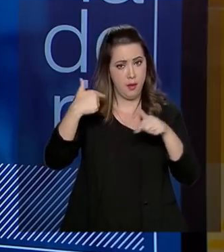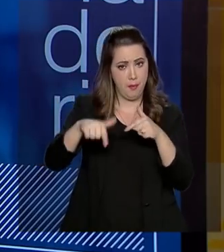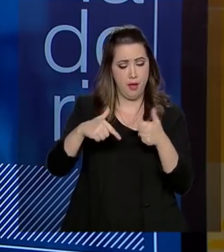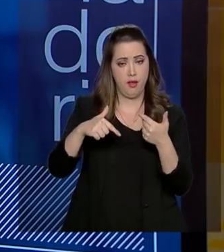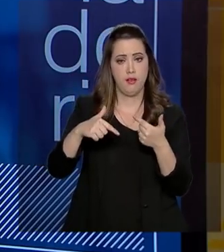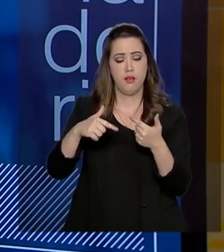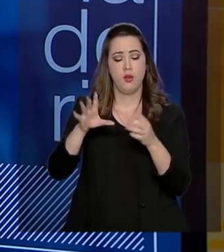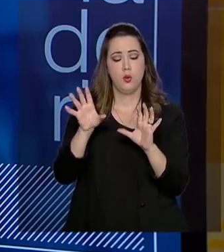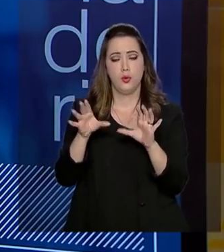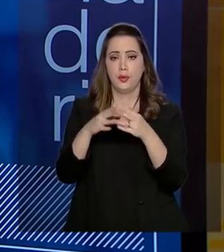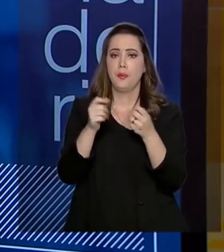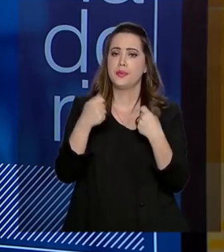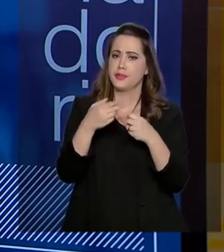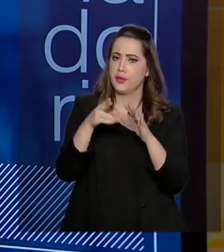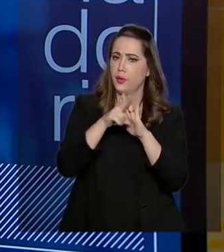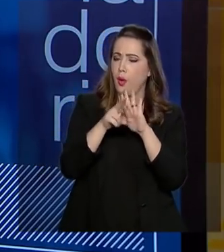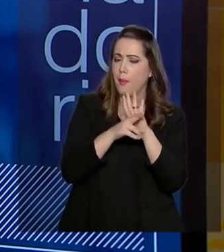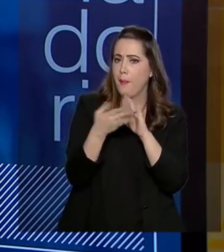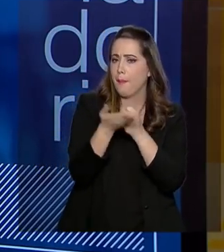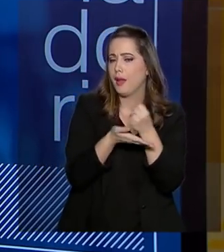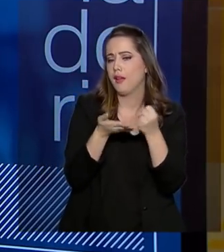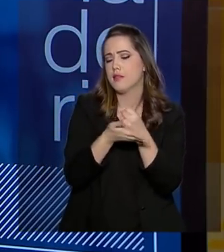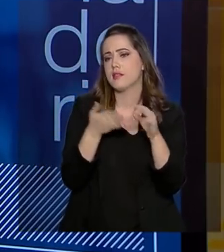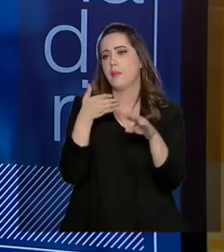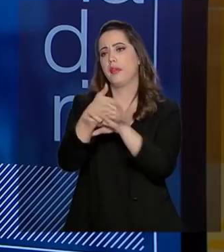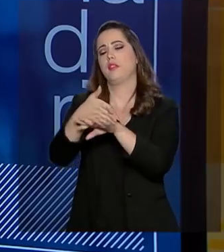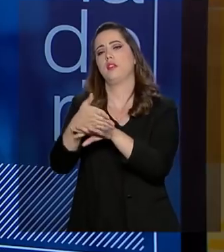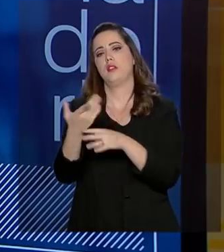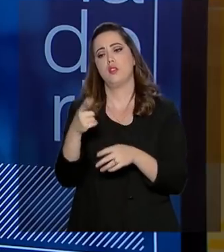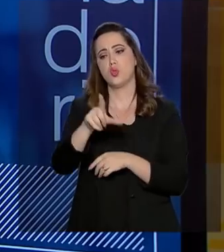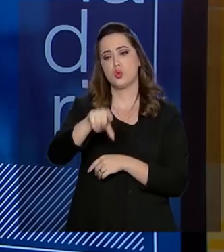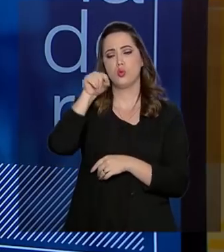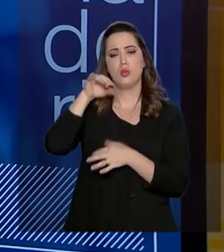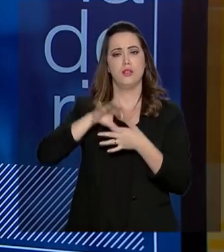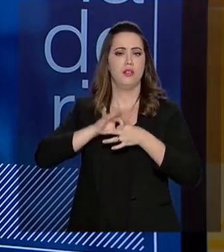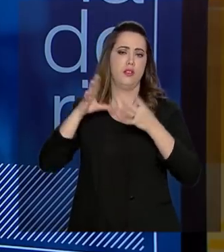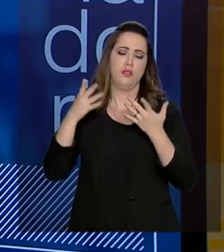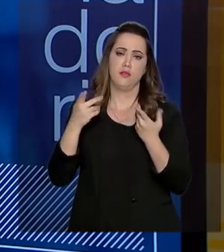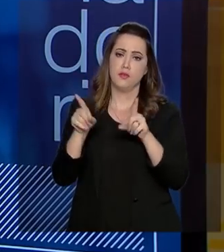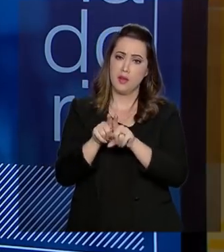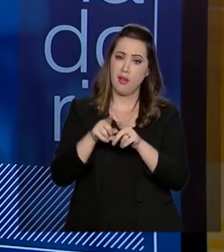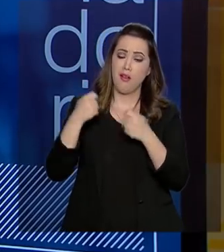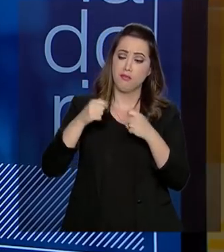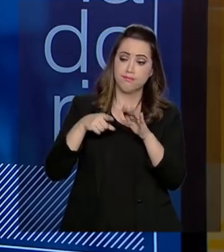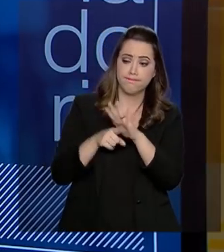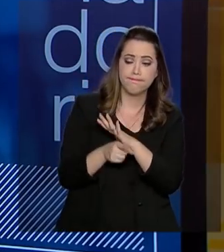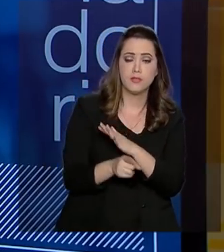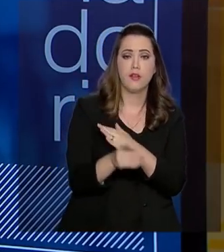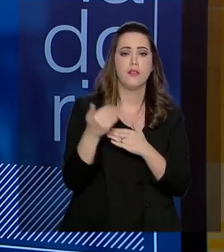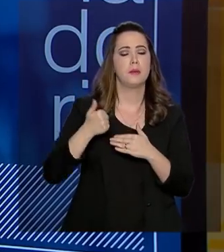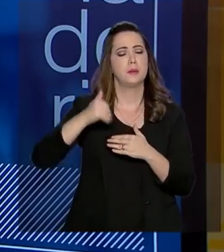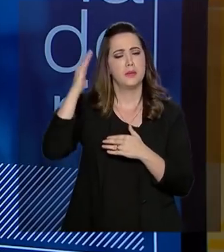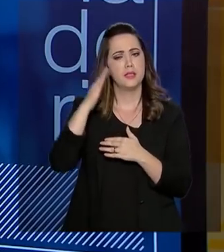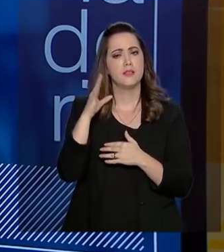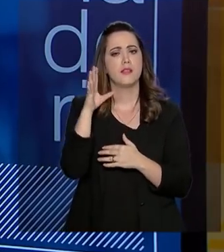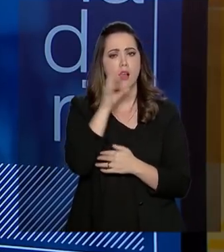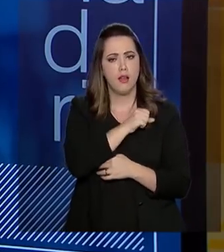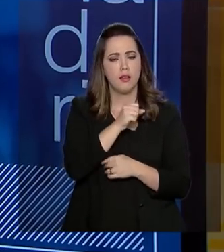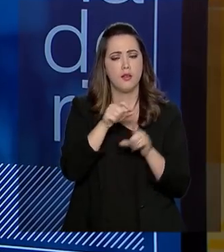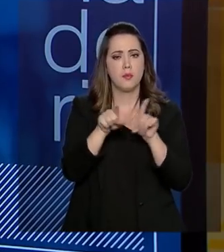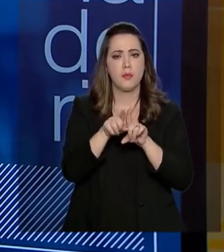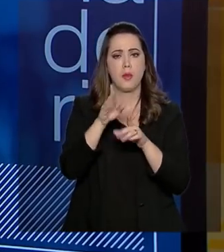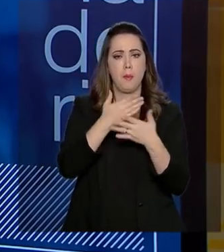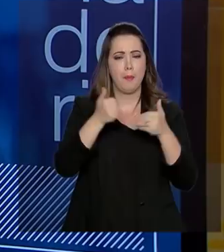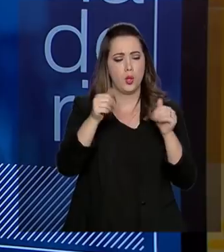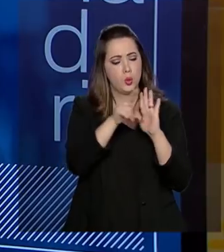confiança tenham critérios mínimos de preocupação. A gente pretende avançar nessa pauta, cada vez mais melhorar essa seleção. Mas eu tenho